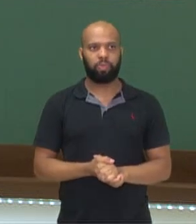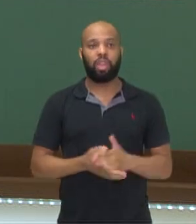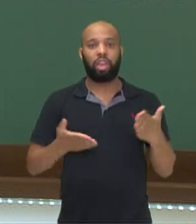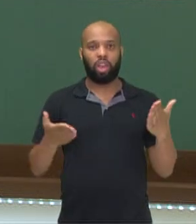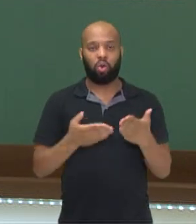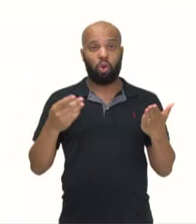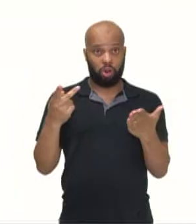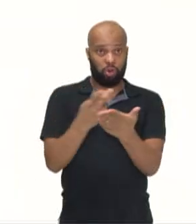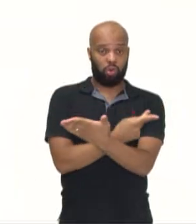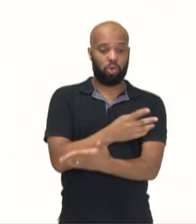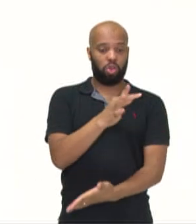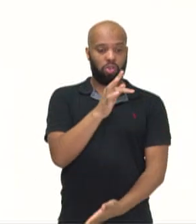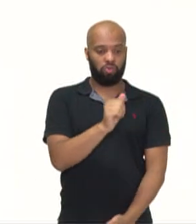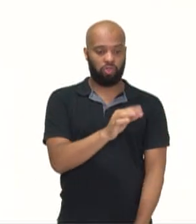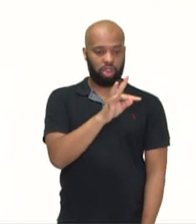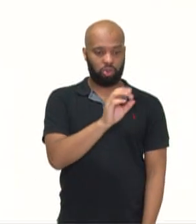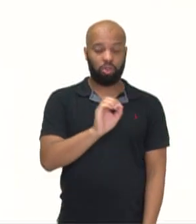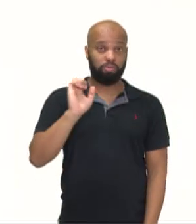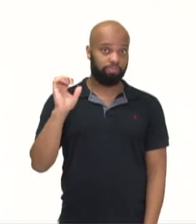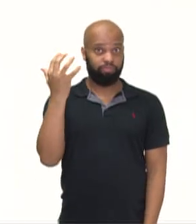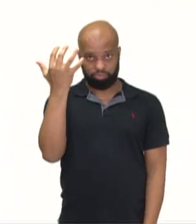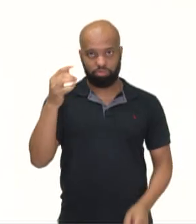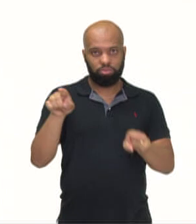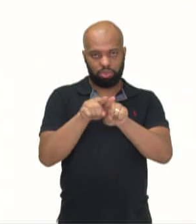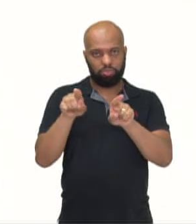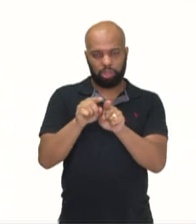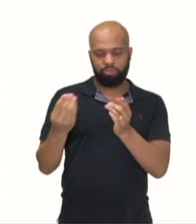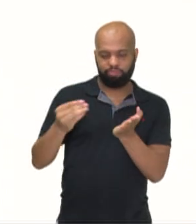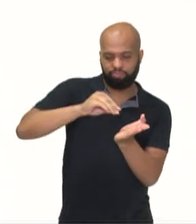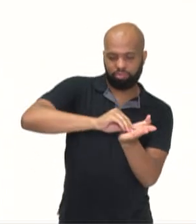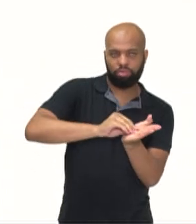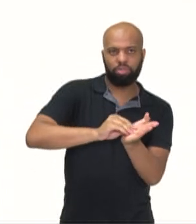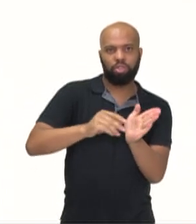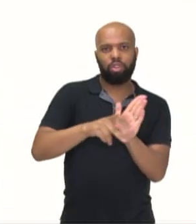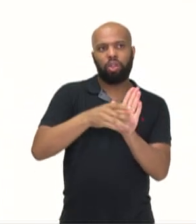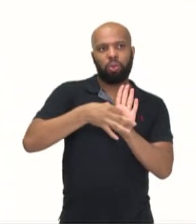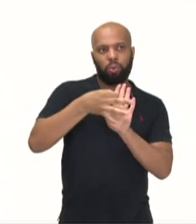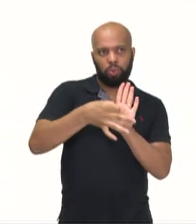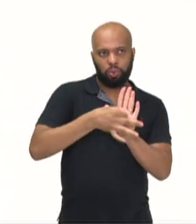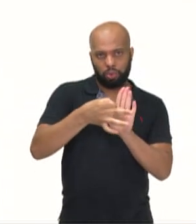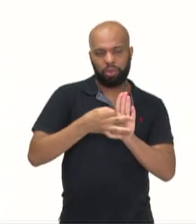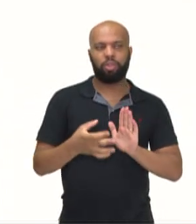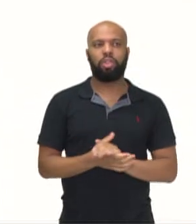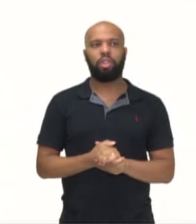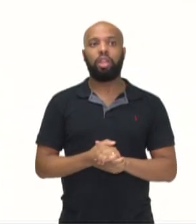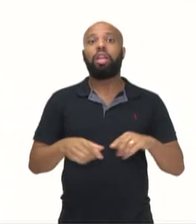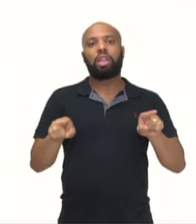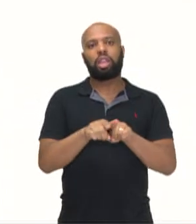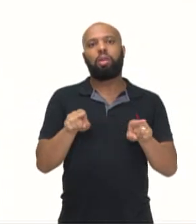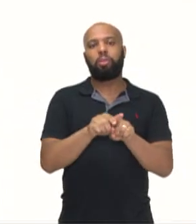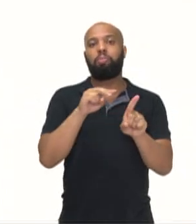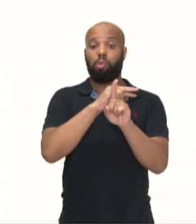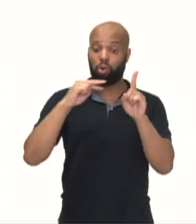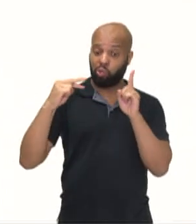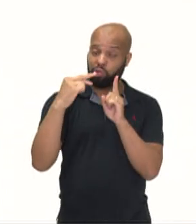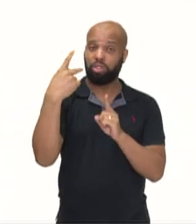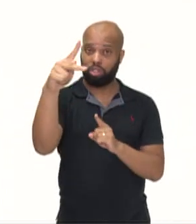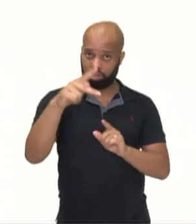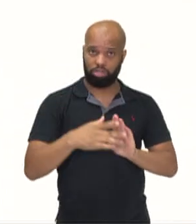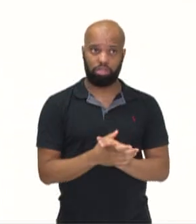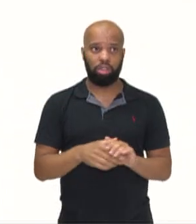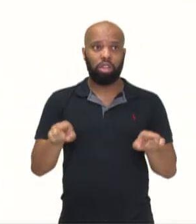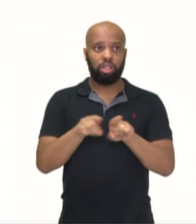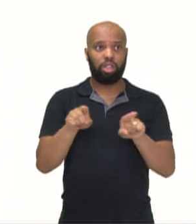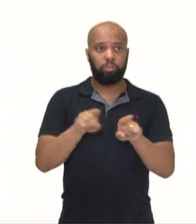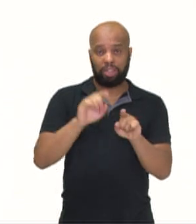Fato, né? Algo que aconteceu também para vocês acrescentarem na argumentação. A sua opinião. A